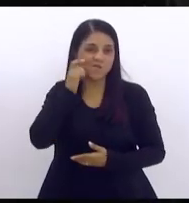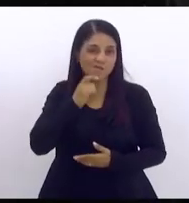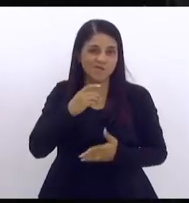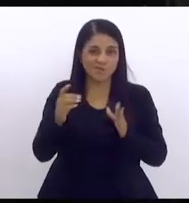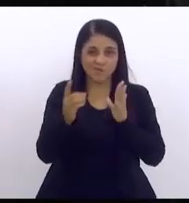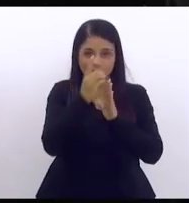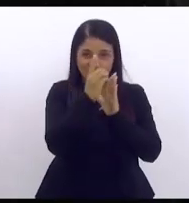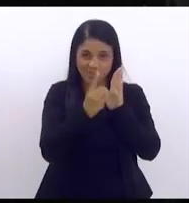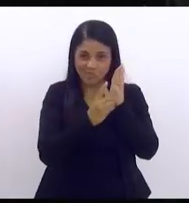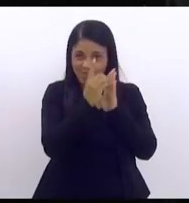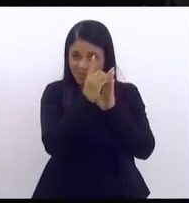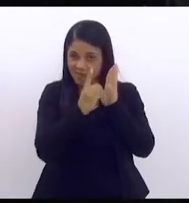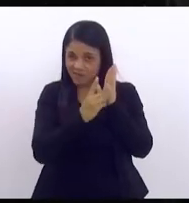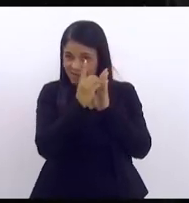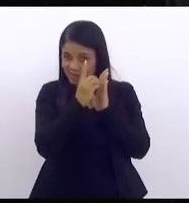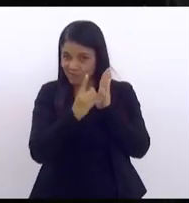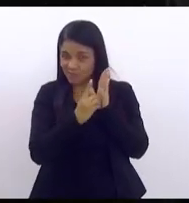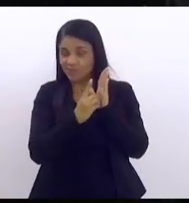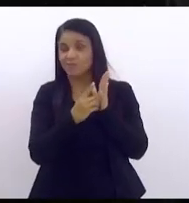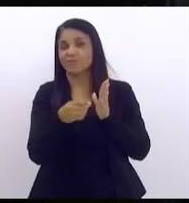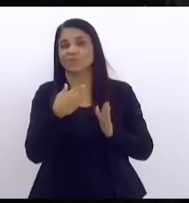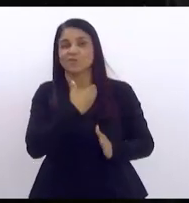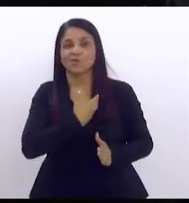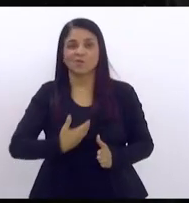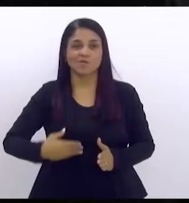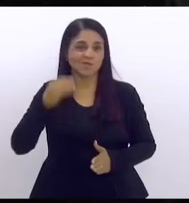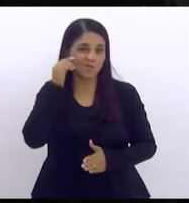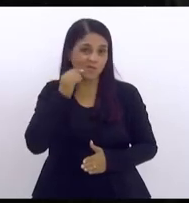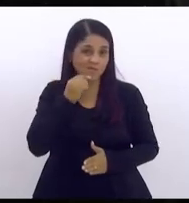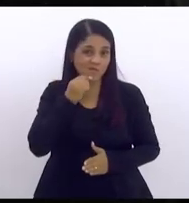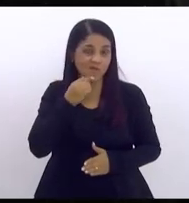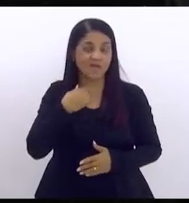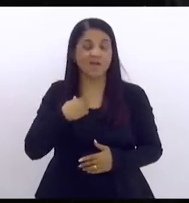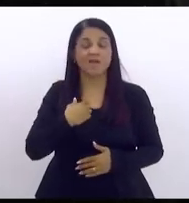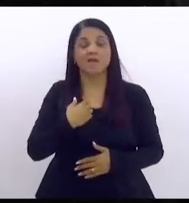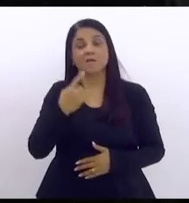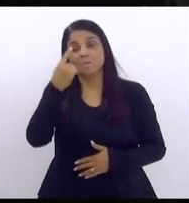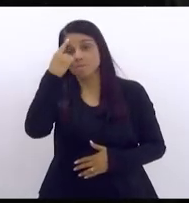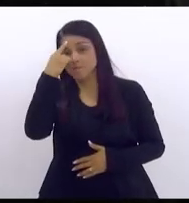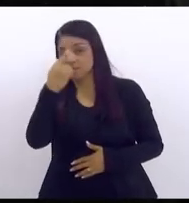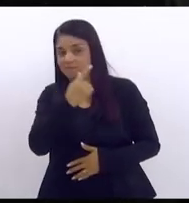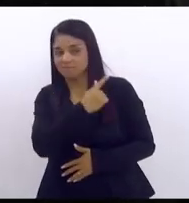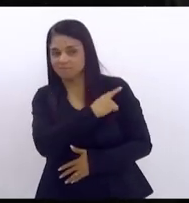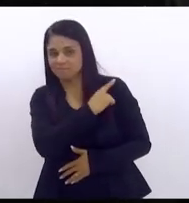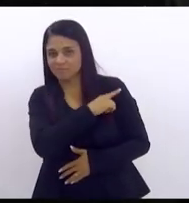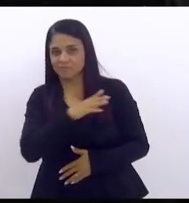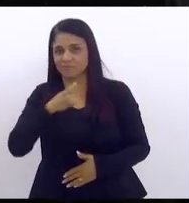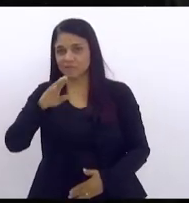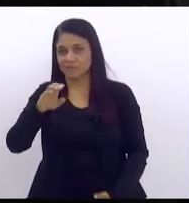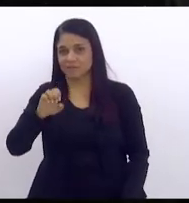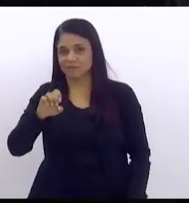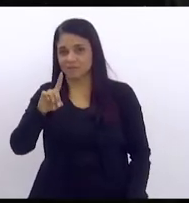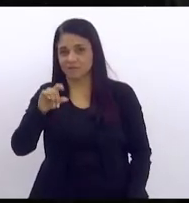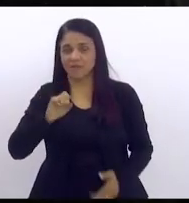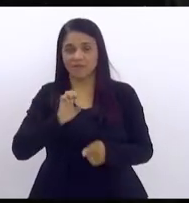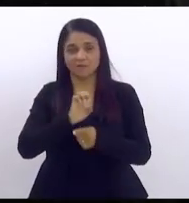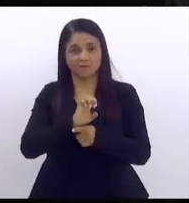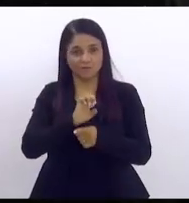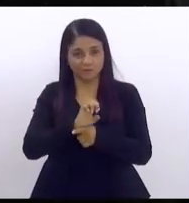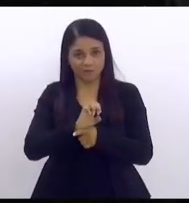o governador por decreto achando que a gestão da CEDAI era do estado